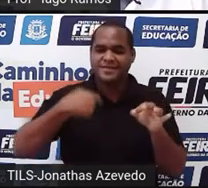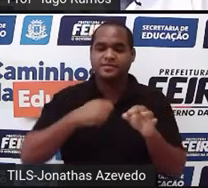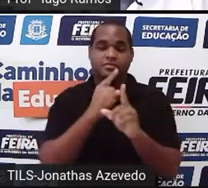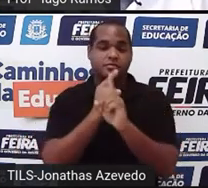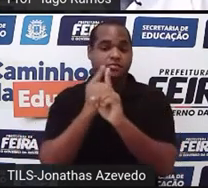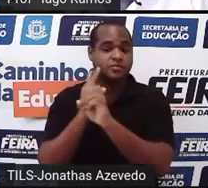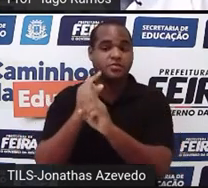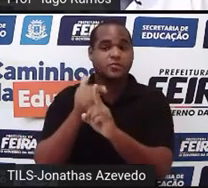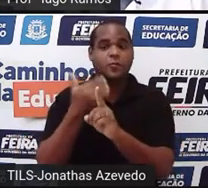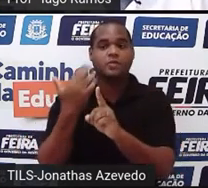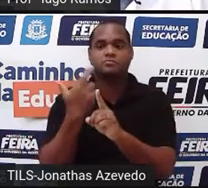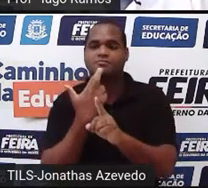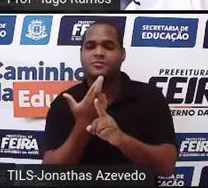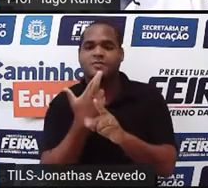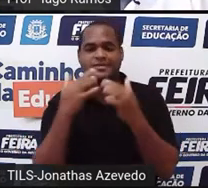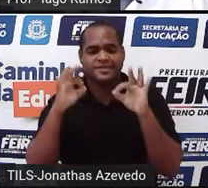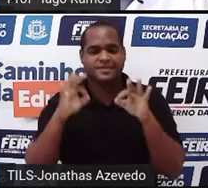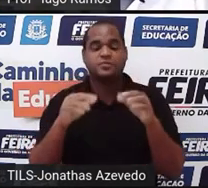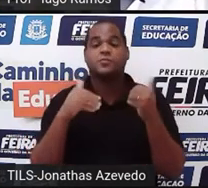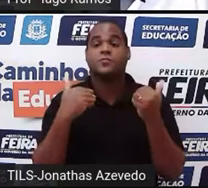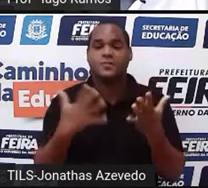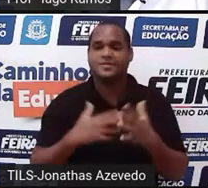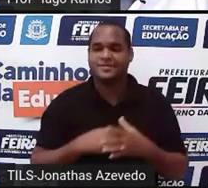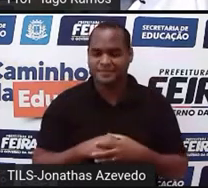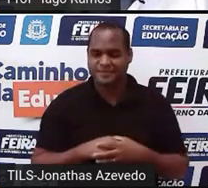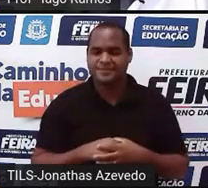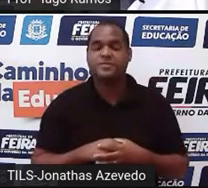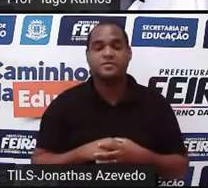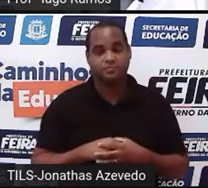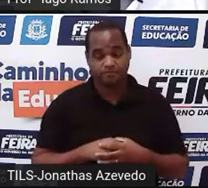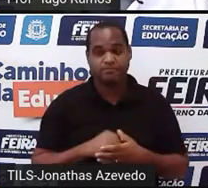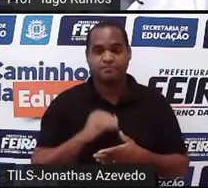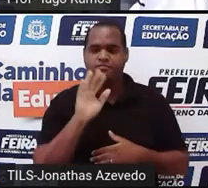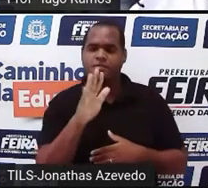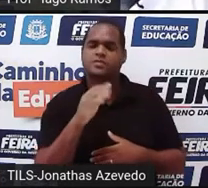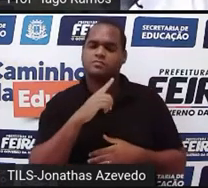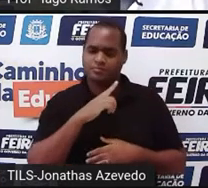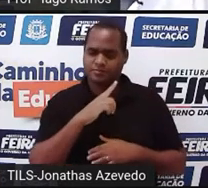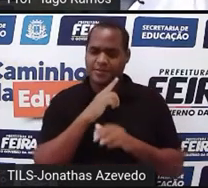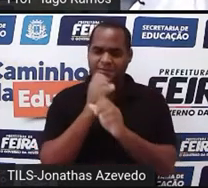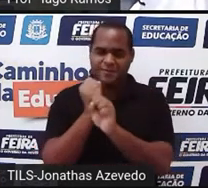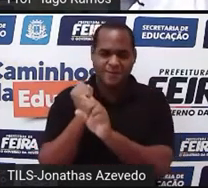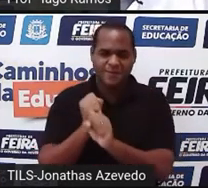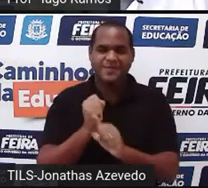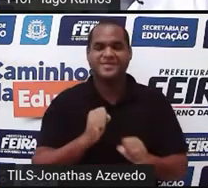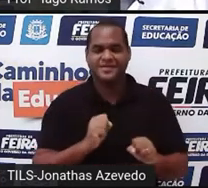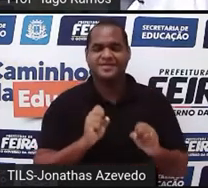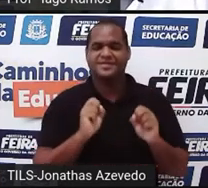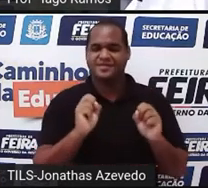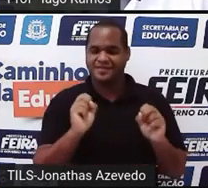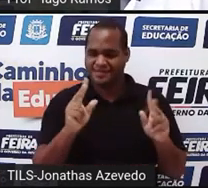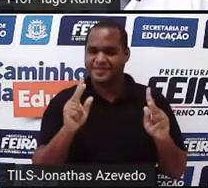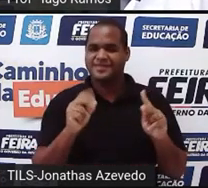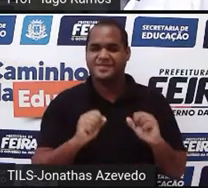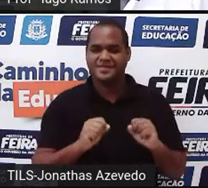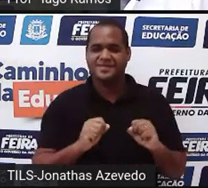qual é a resposta correta, tá bom? Mas, tem cálculo. É isso aí. Então,